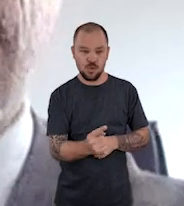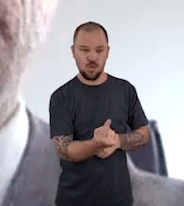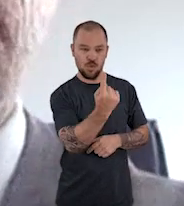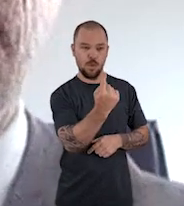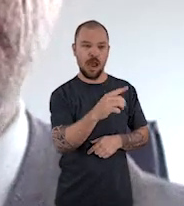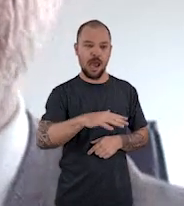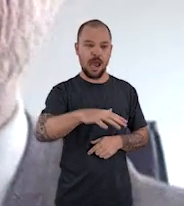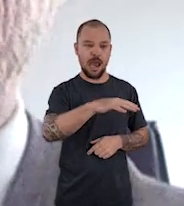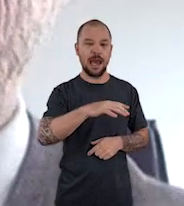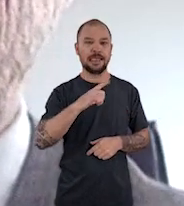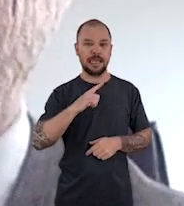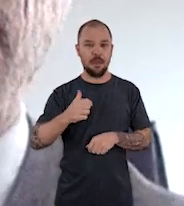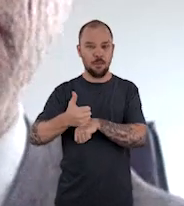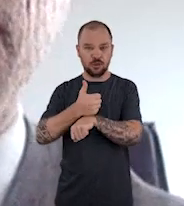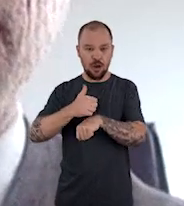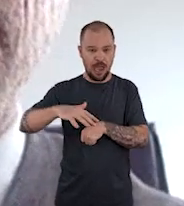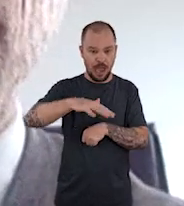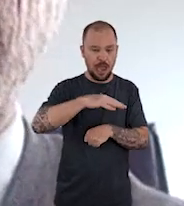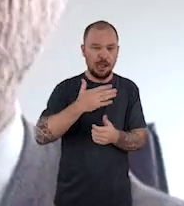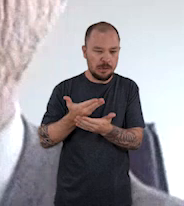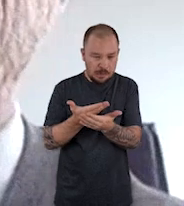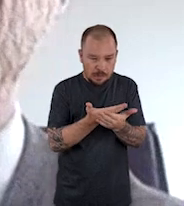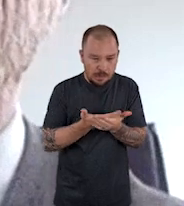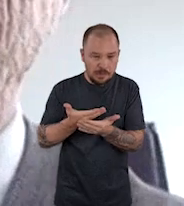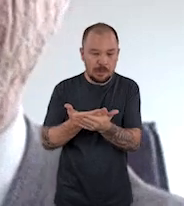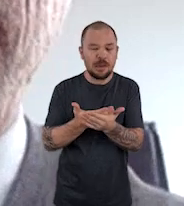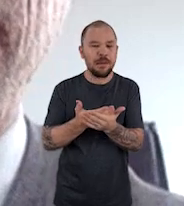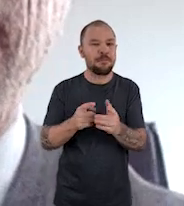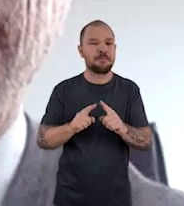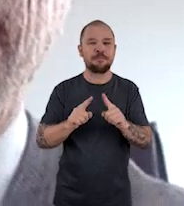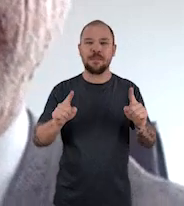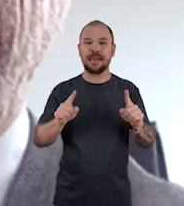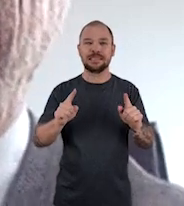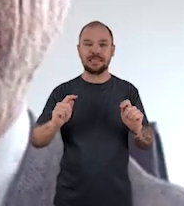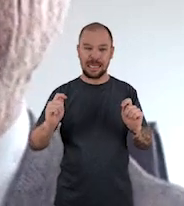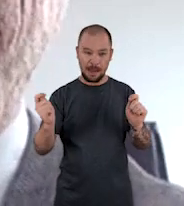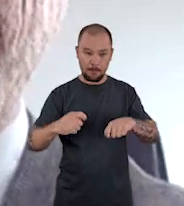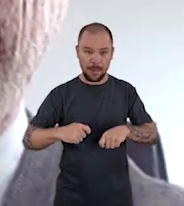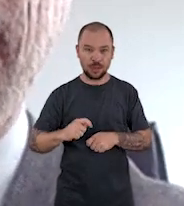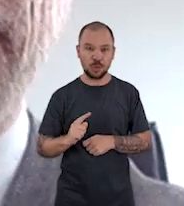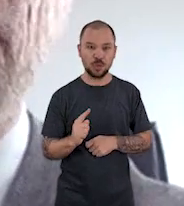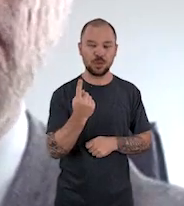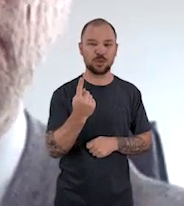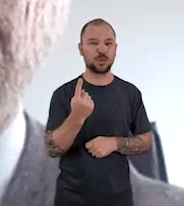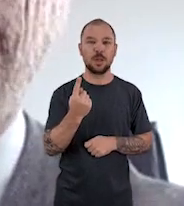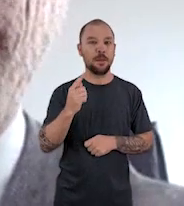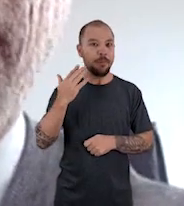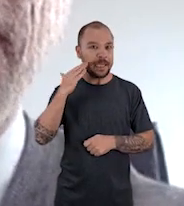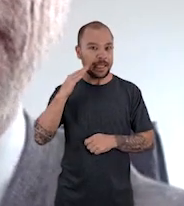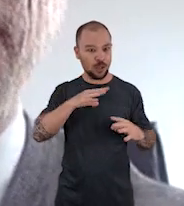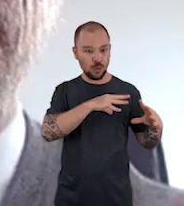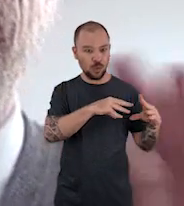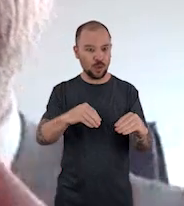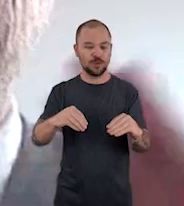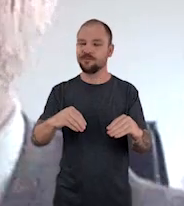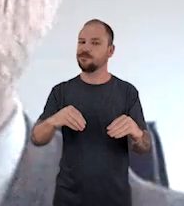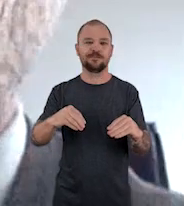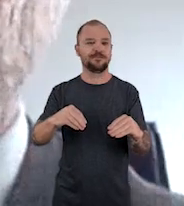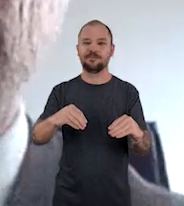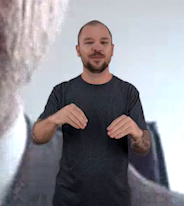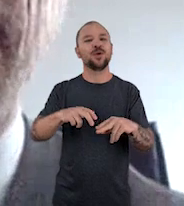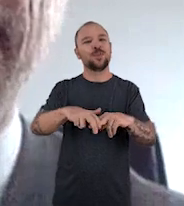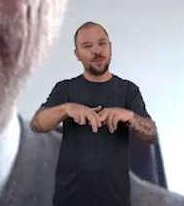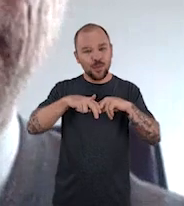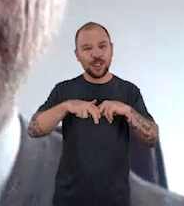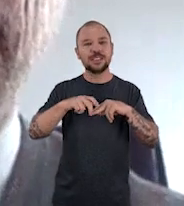apenas, por mais brilhante que sejam as mentes que estejam trabalhando nessa área, elas não são capazes de entender